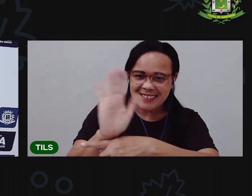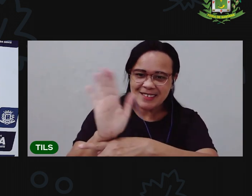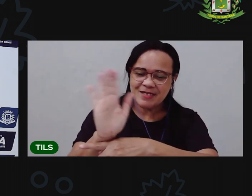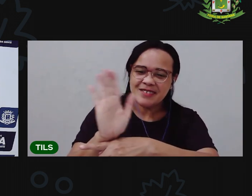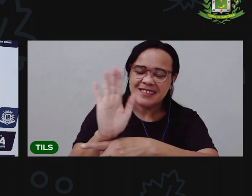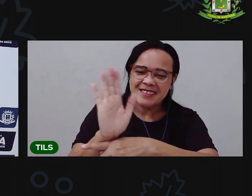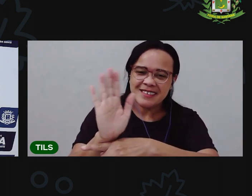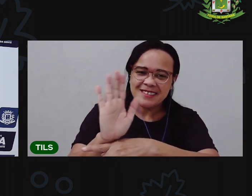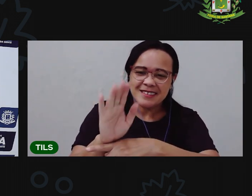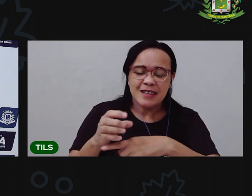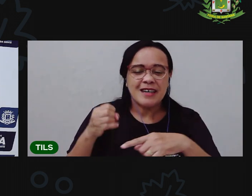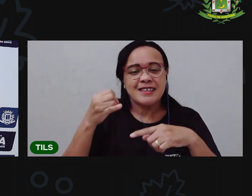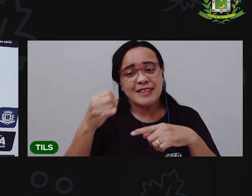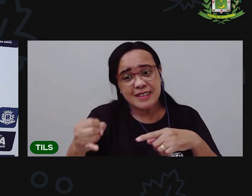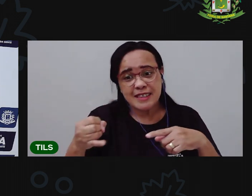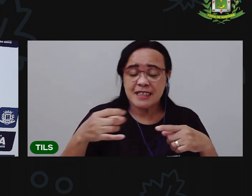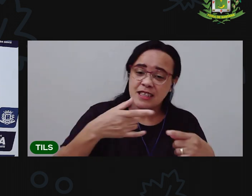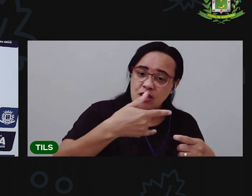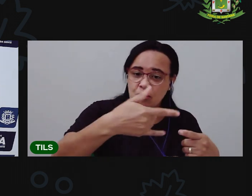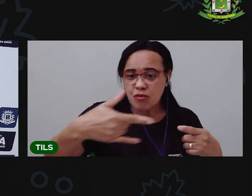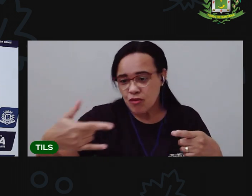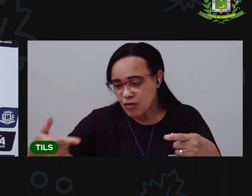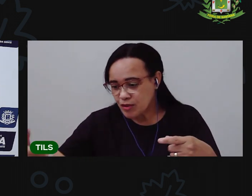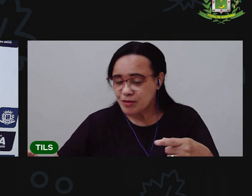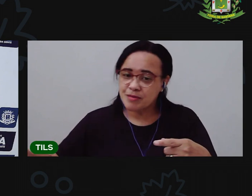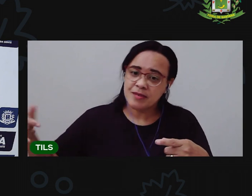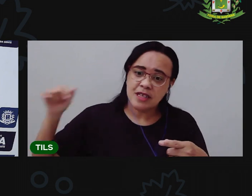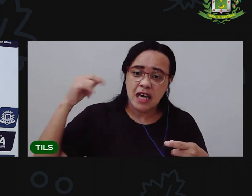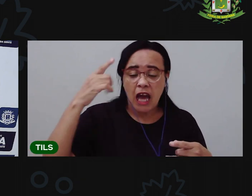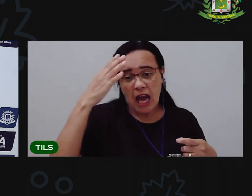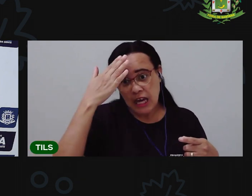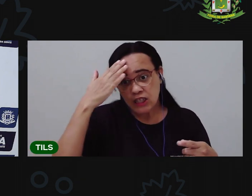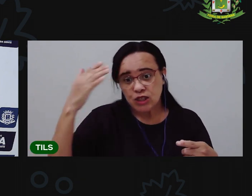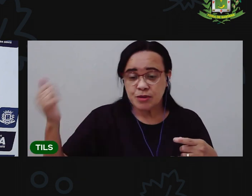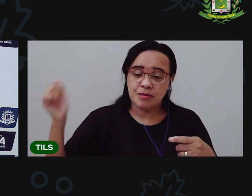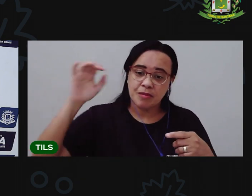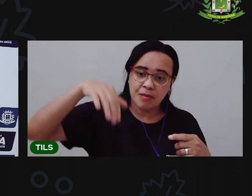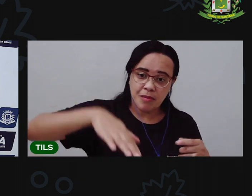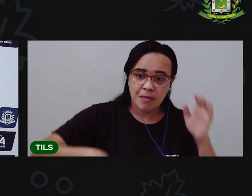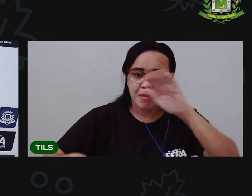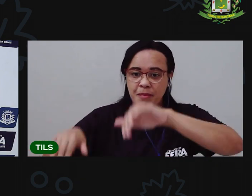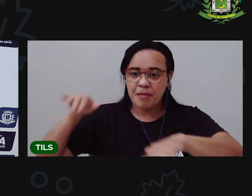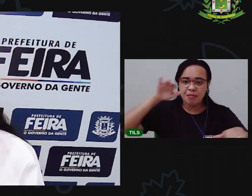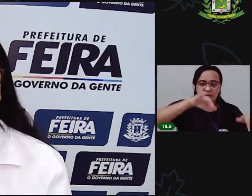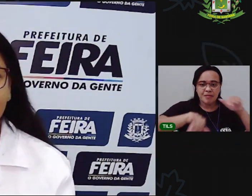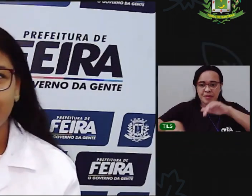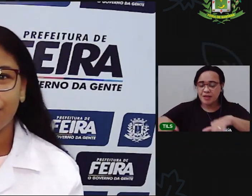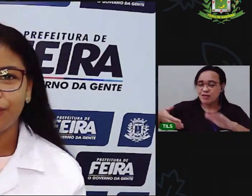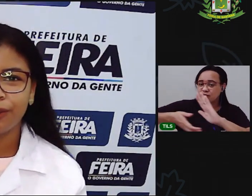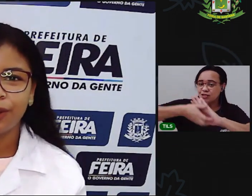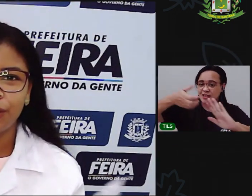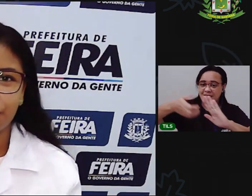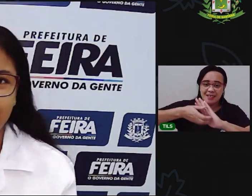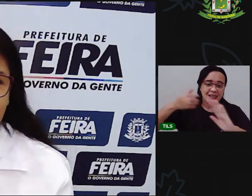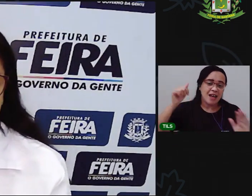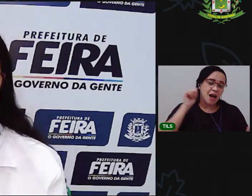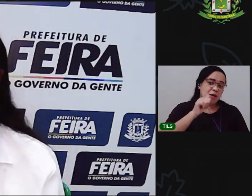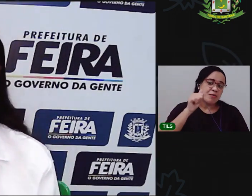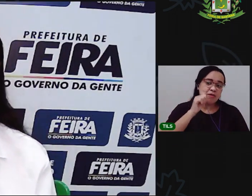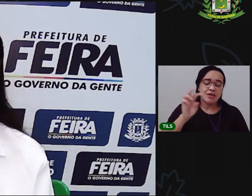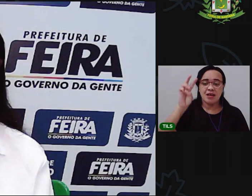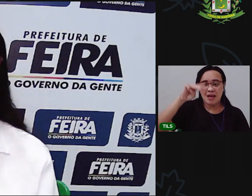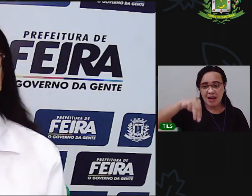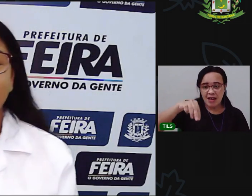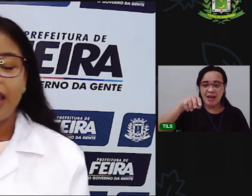Se eu fosse um peixinho e soubesse nadar, eu tirava a Maria do fundo do mar.